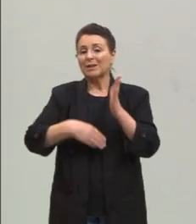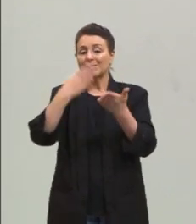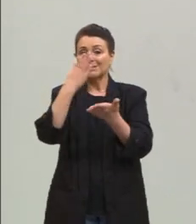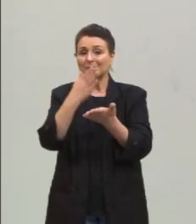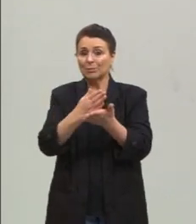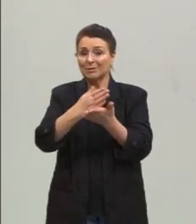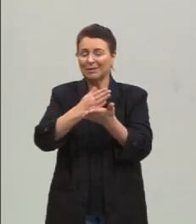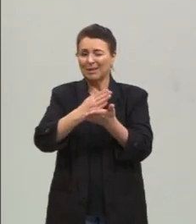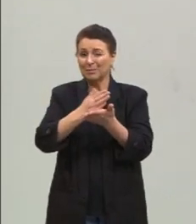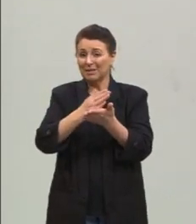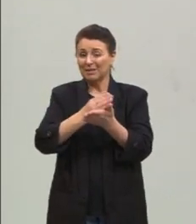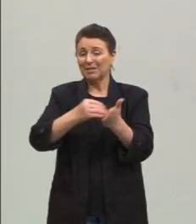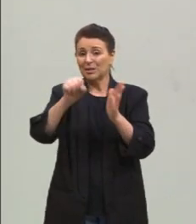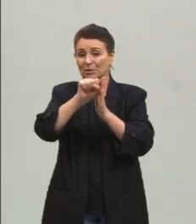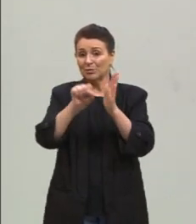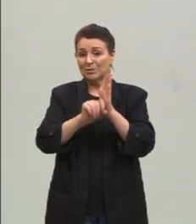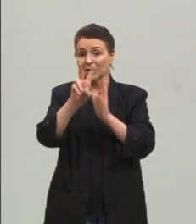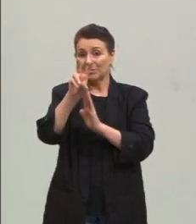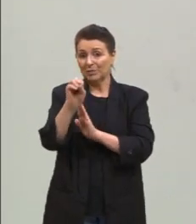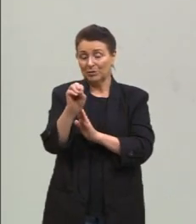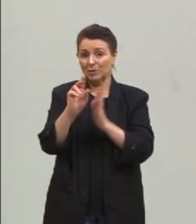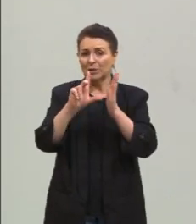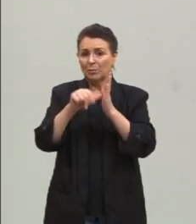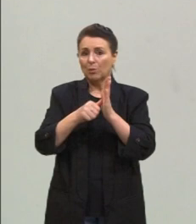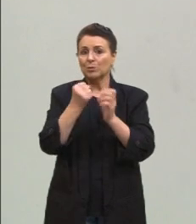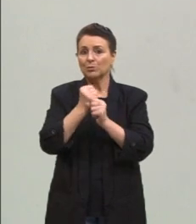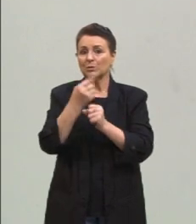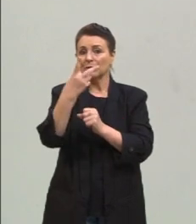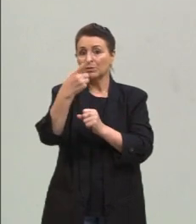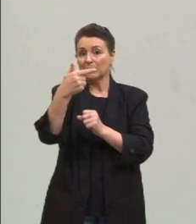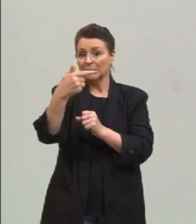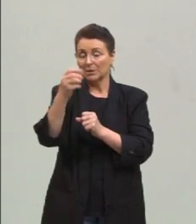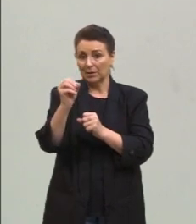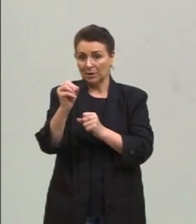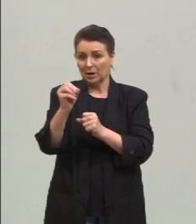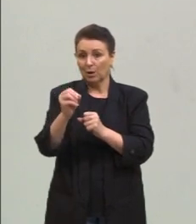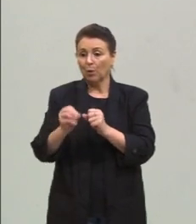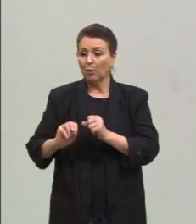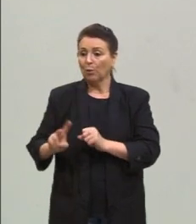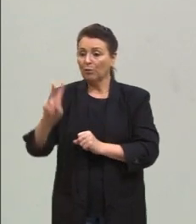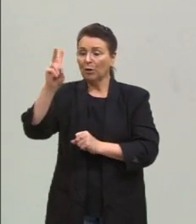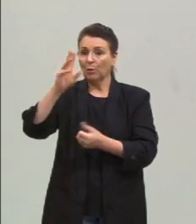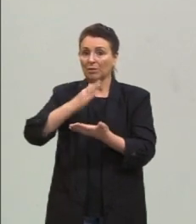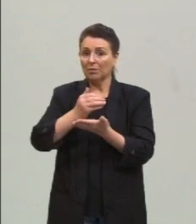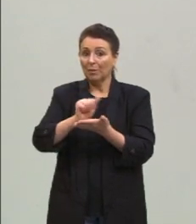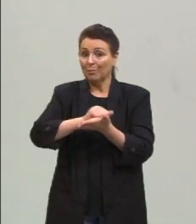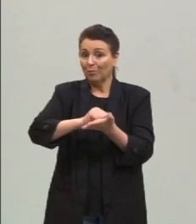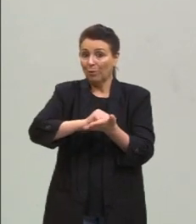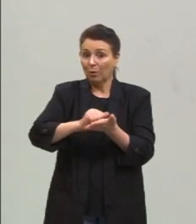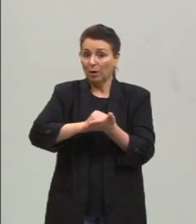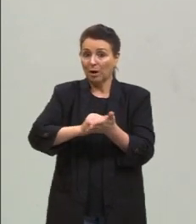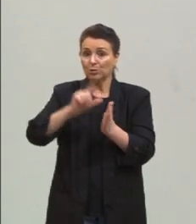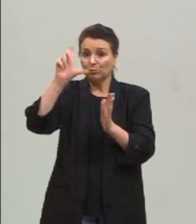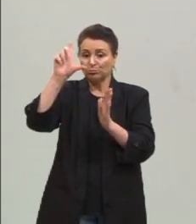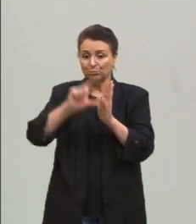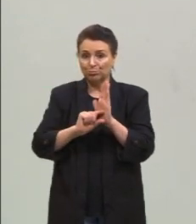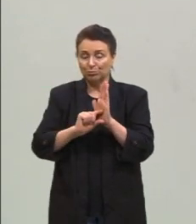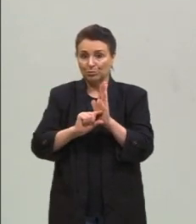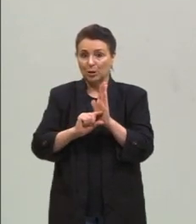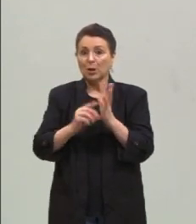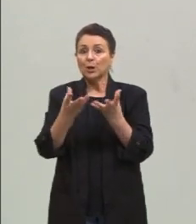século XX, depois dos anos 70? O preço do látex da borracha despenca. E daí muitos